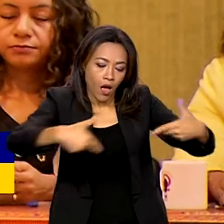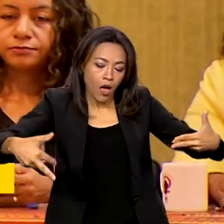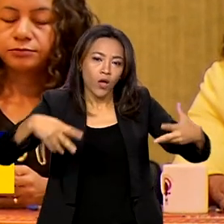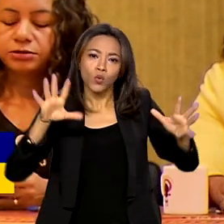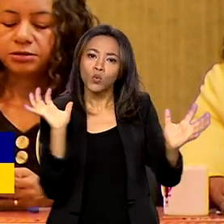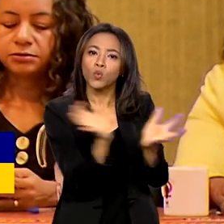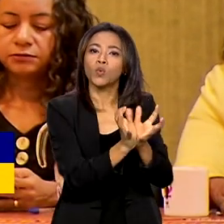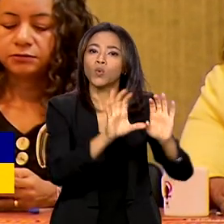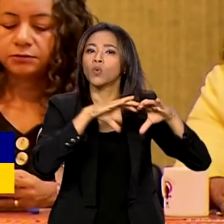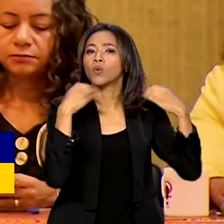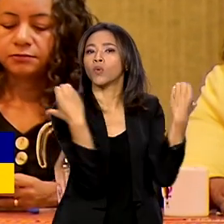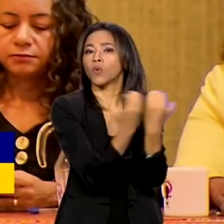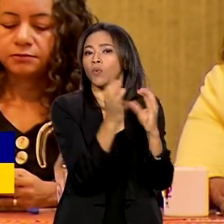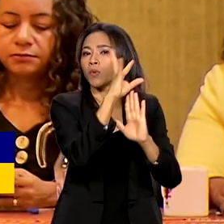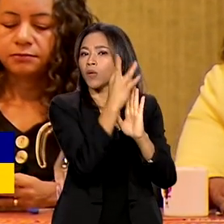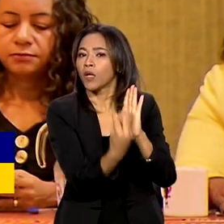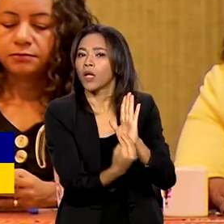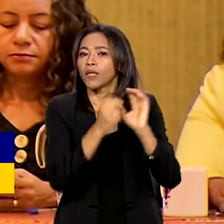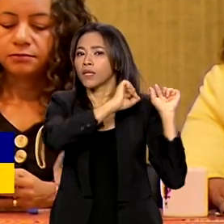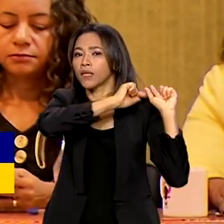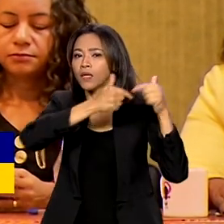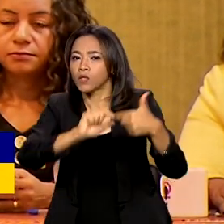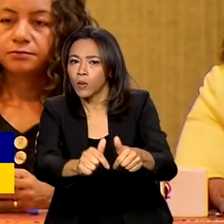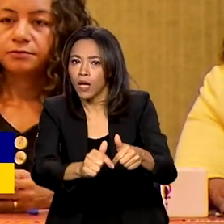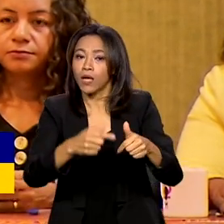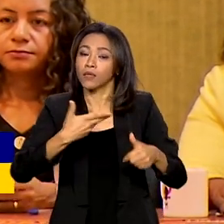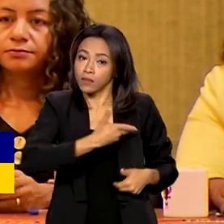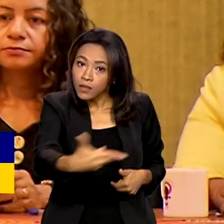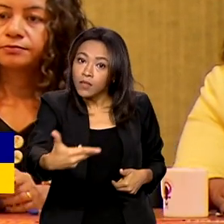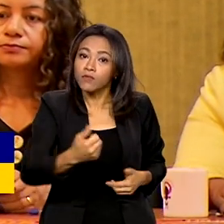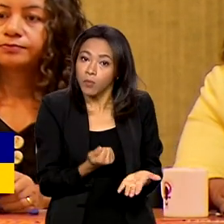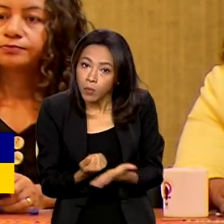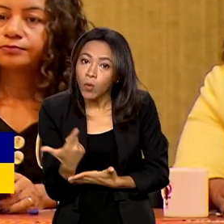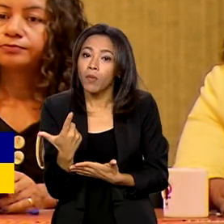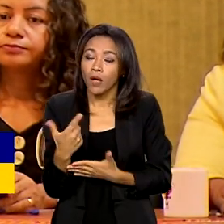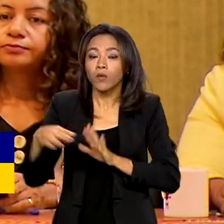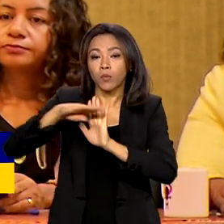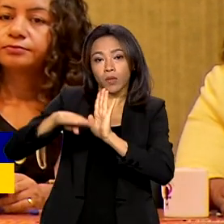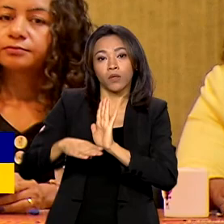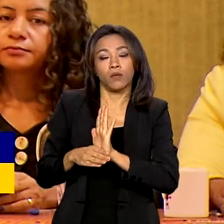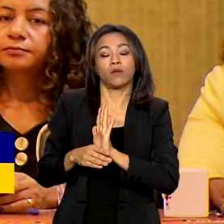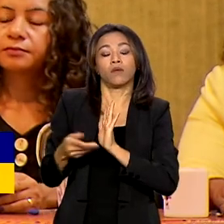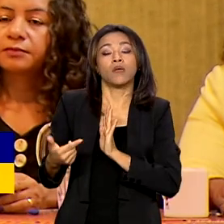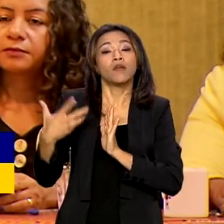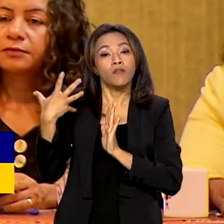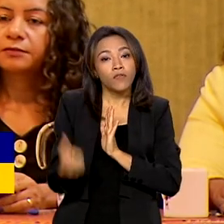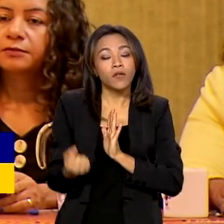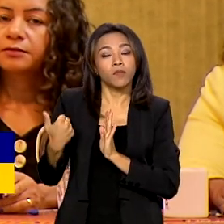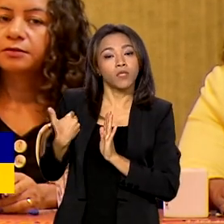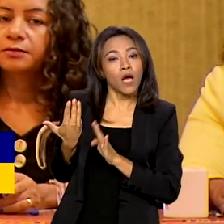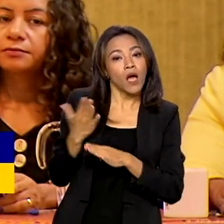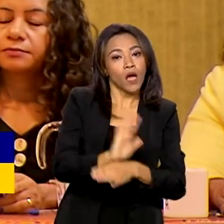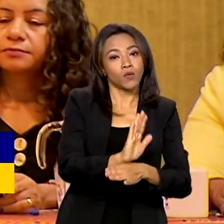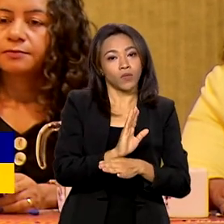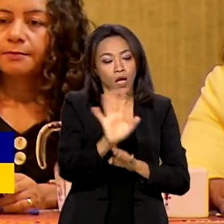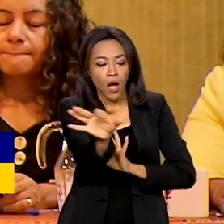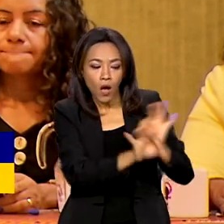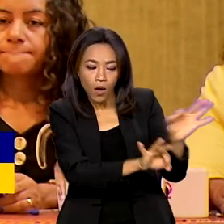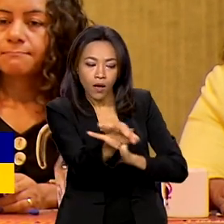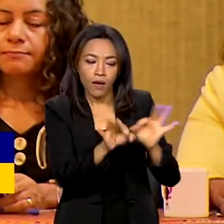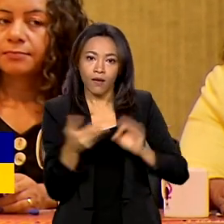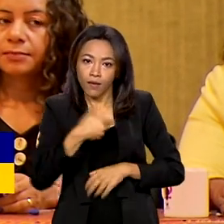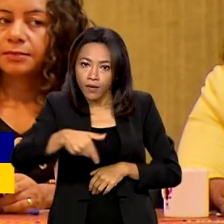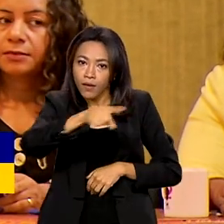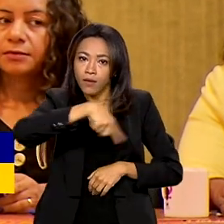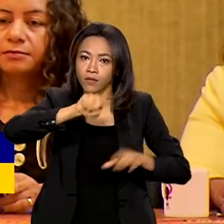produtos das comunidades tradicionais e, ao mesmo tempo, nós vamos ajudar a organizar essas comunidades